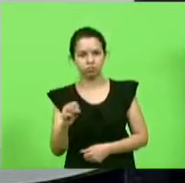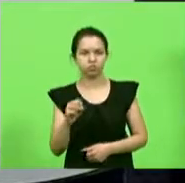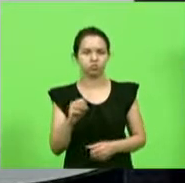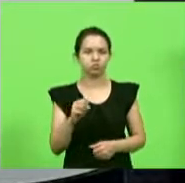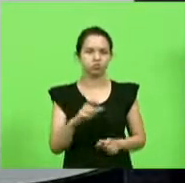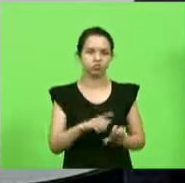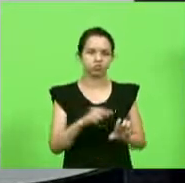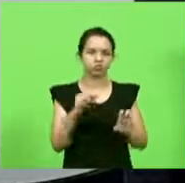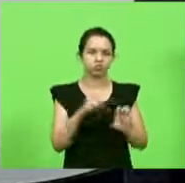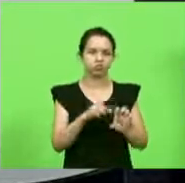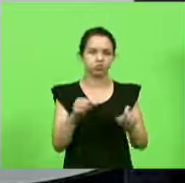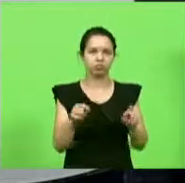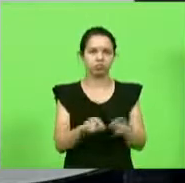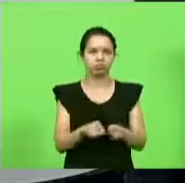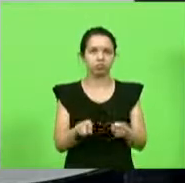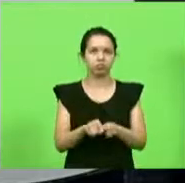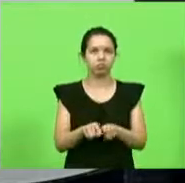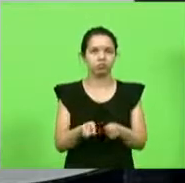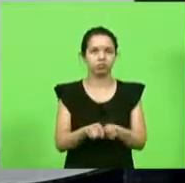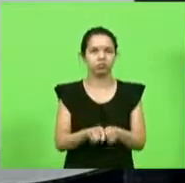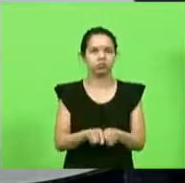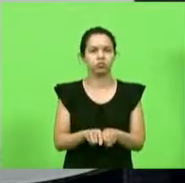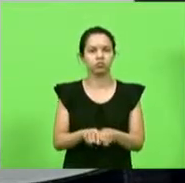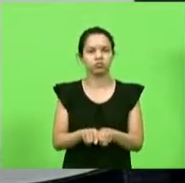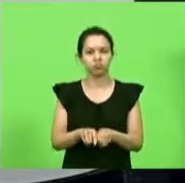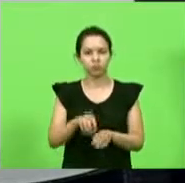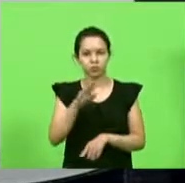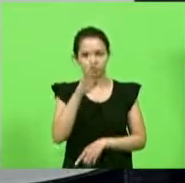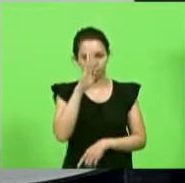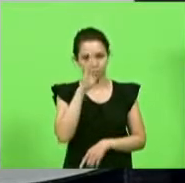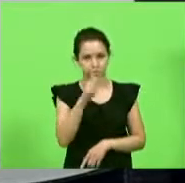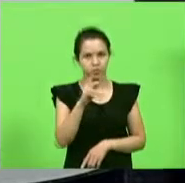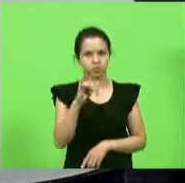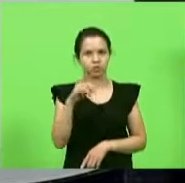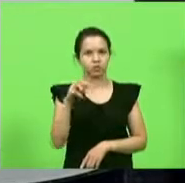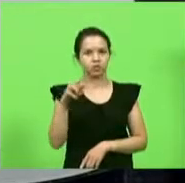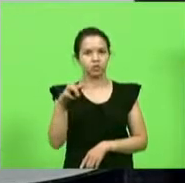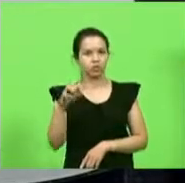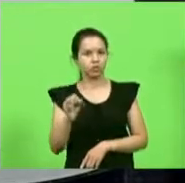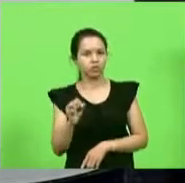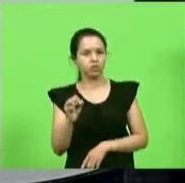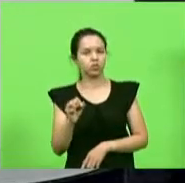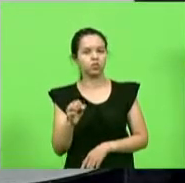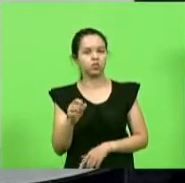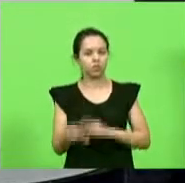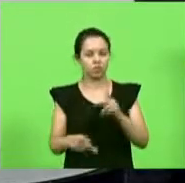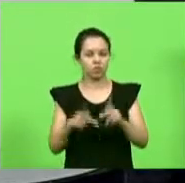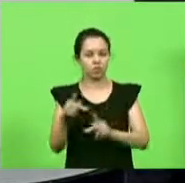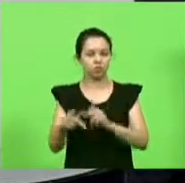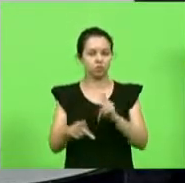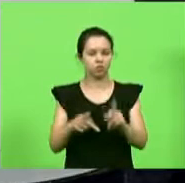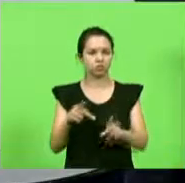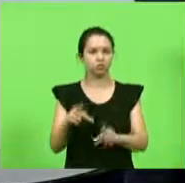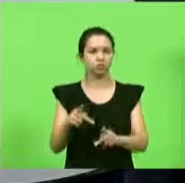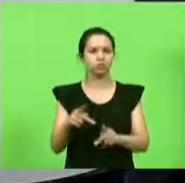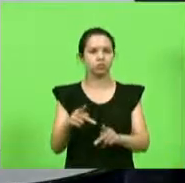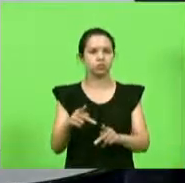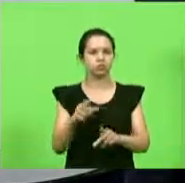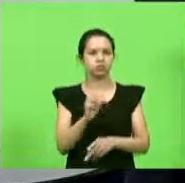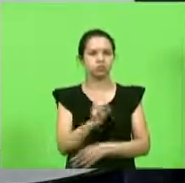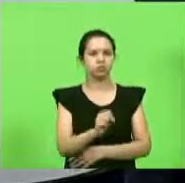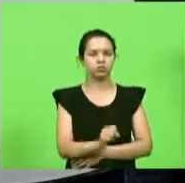e no pioneirismo empreendedor do povo rio sulense nós temos lá